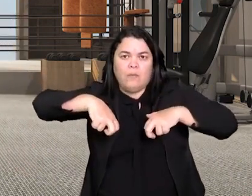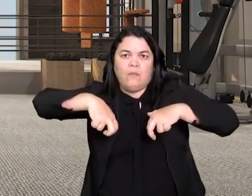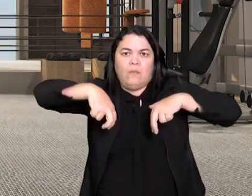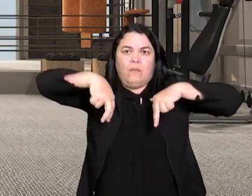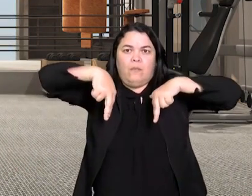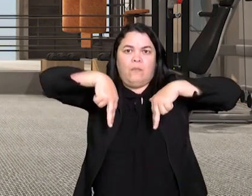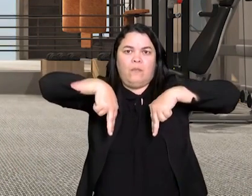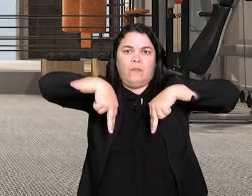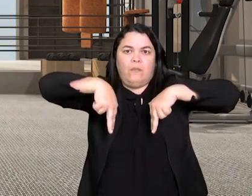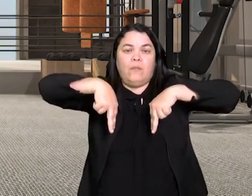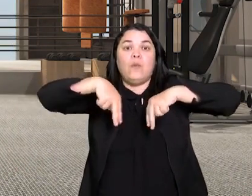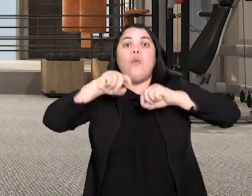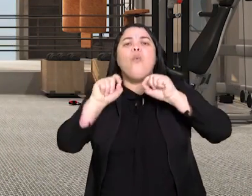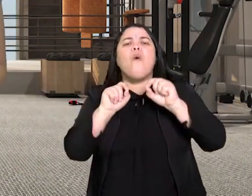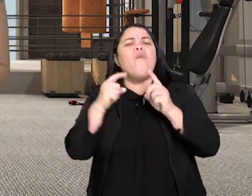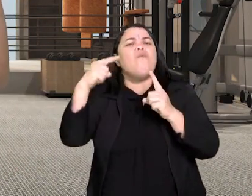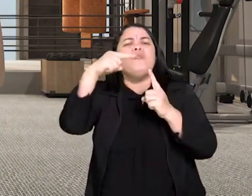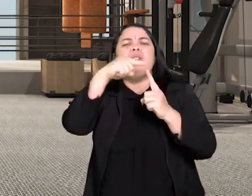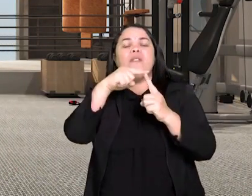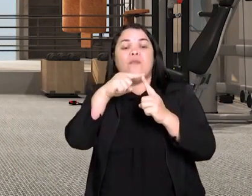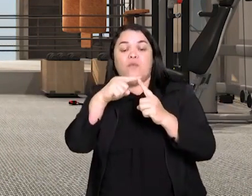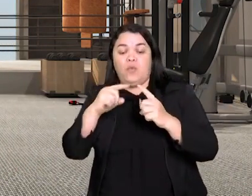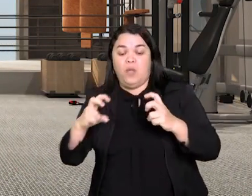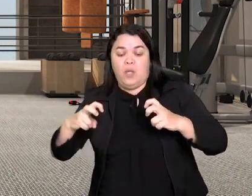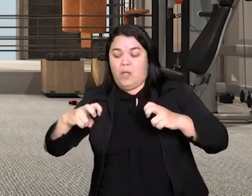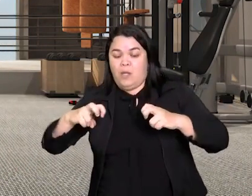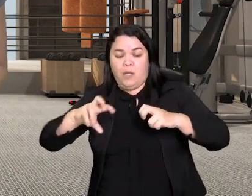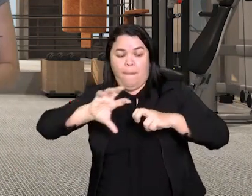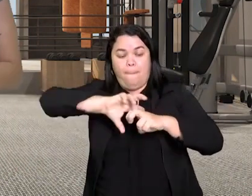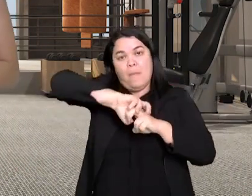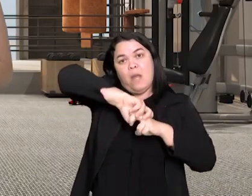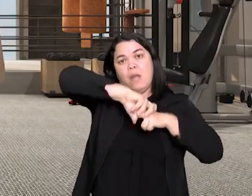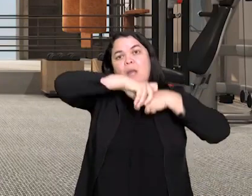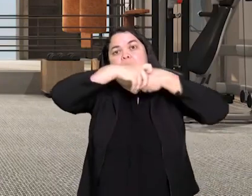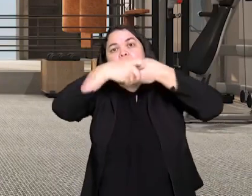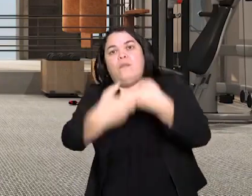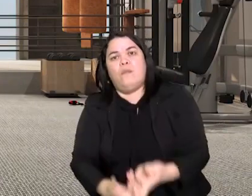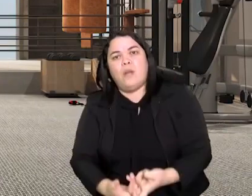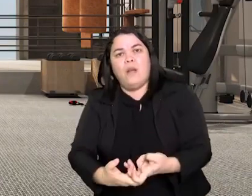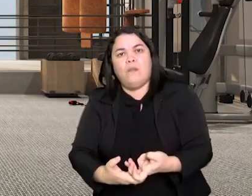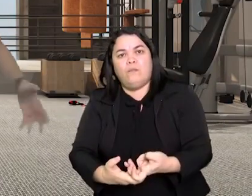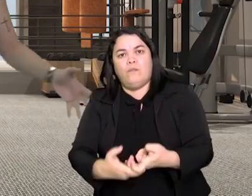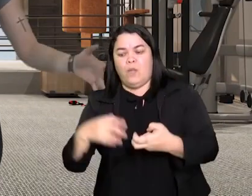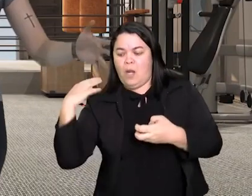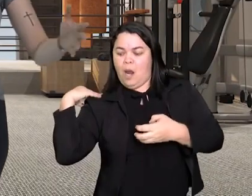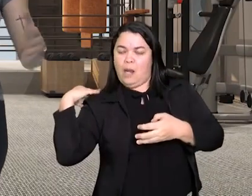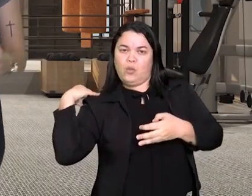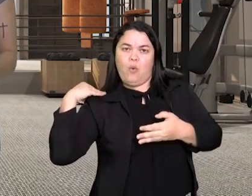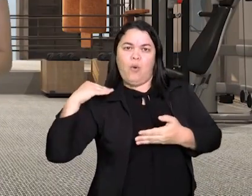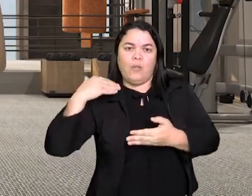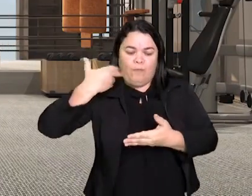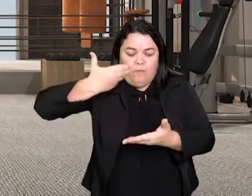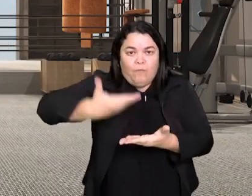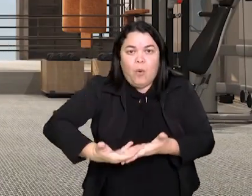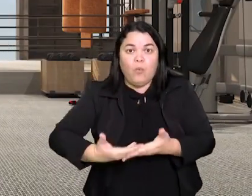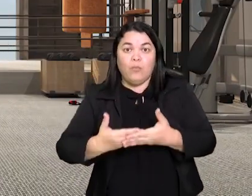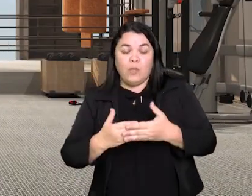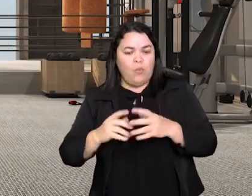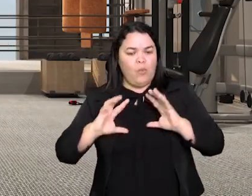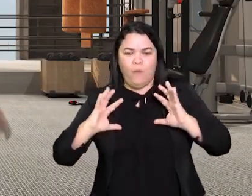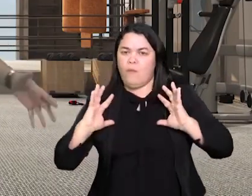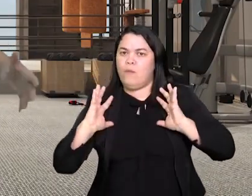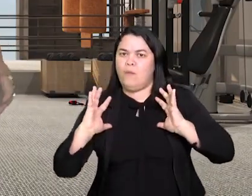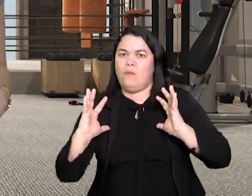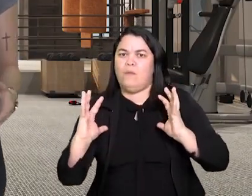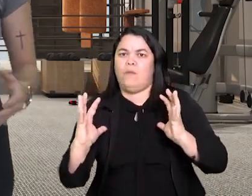O objetivo da luta é arremessar ou jogar o outro com as costas no chão. Acontece vários combates ao mesmo